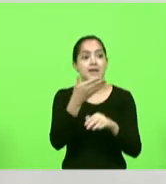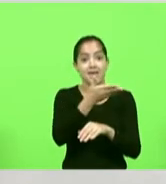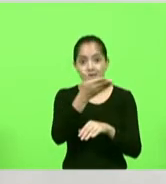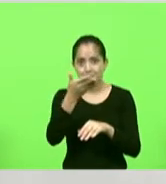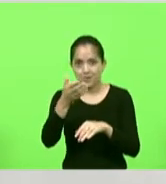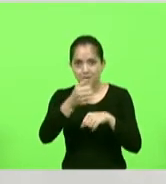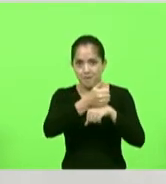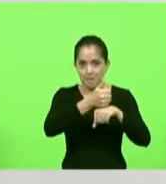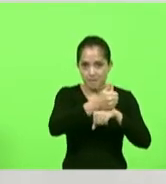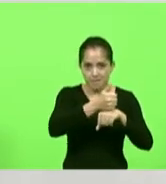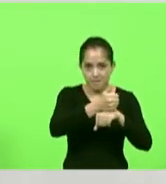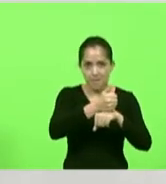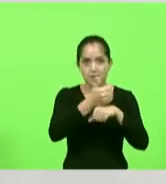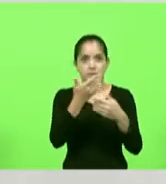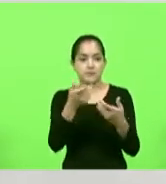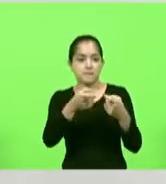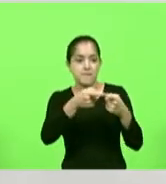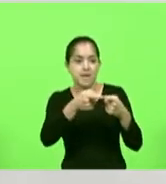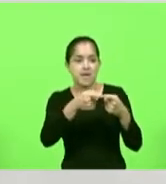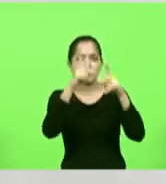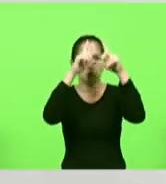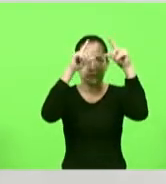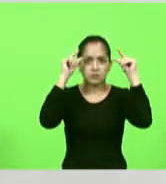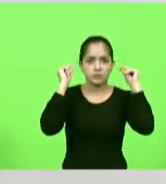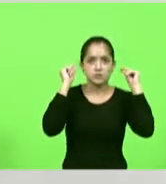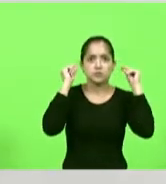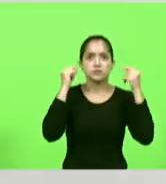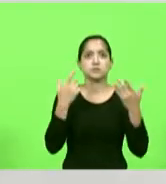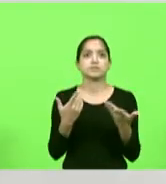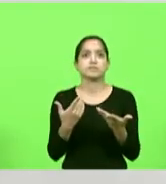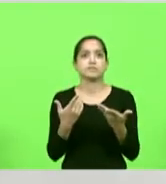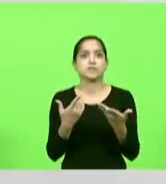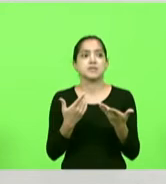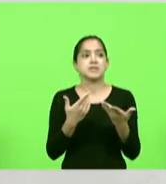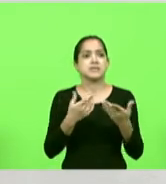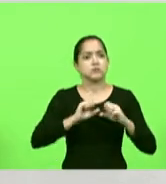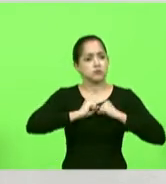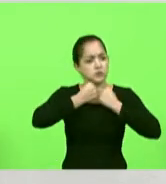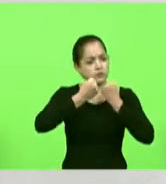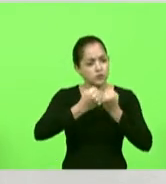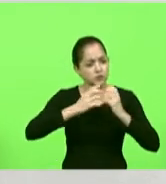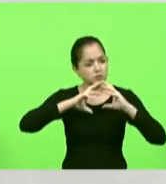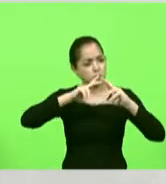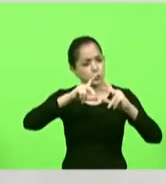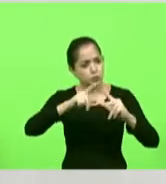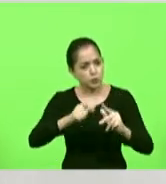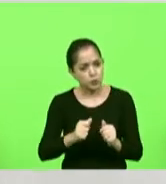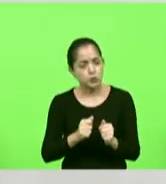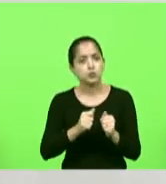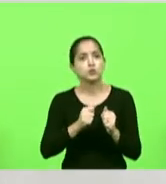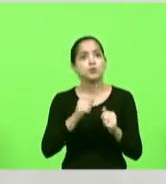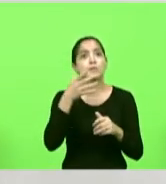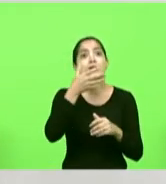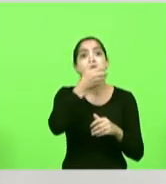médicos e enfermeiros que estão dando de tudo para salvar sejam responsabilizados